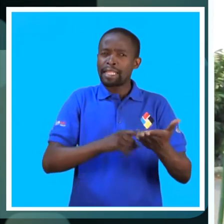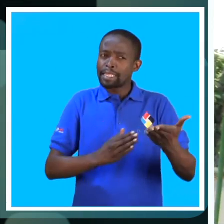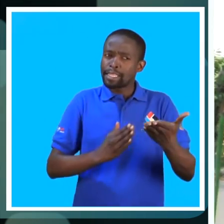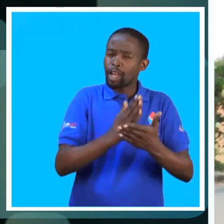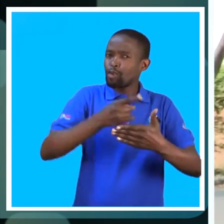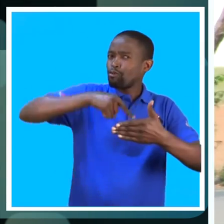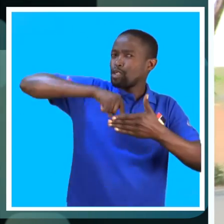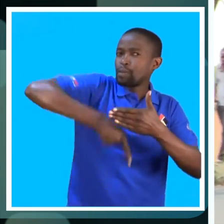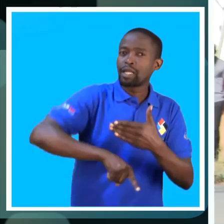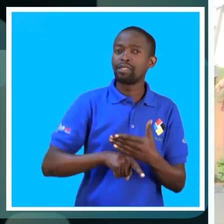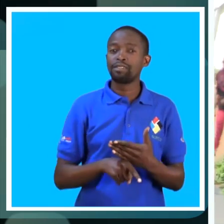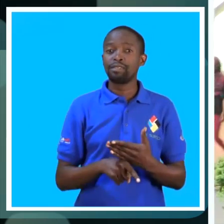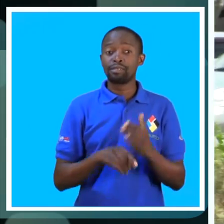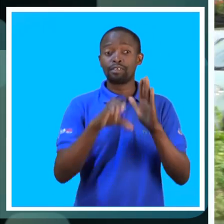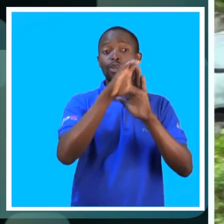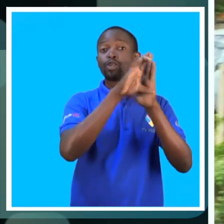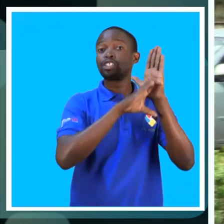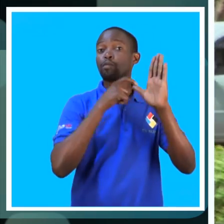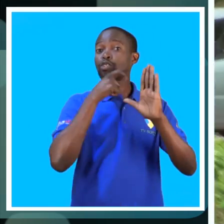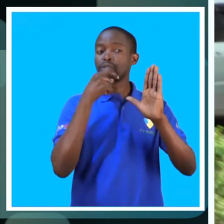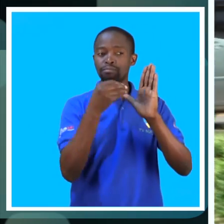plasmado na Constituição da República.